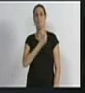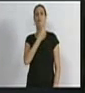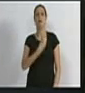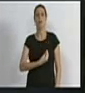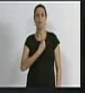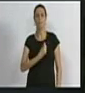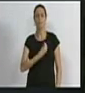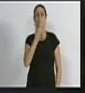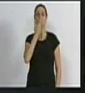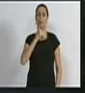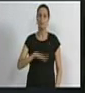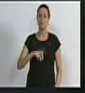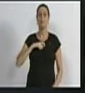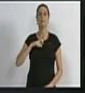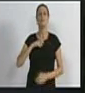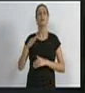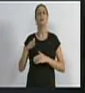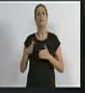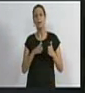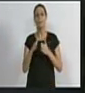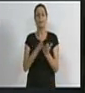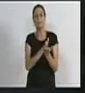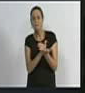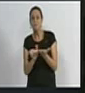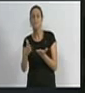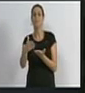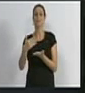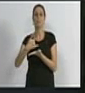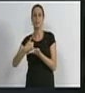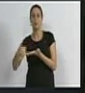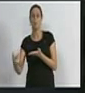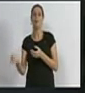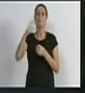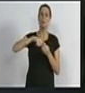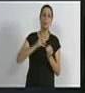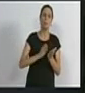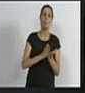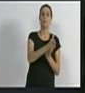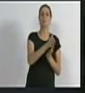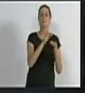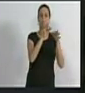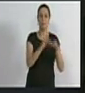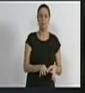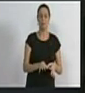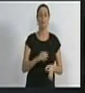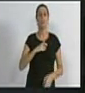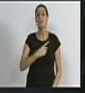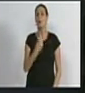caminho da droga, tirar uma criança do caminho do roubo. Esse era o único medo que ele tinha, de não conseguir.